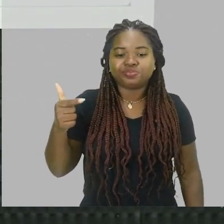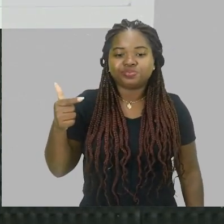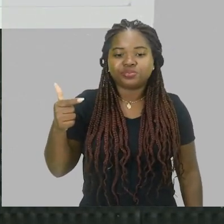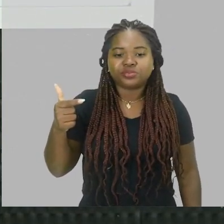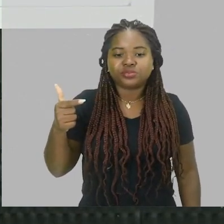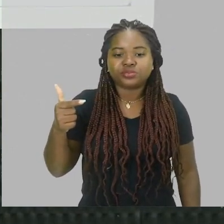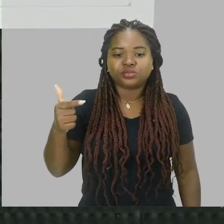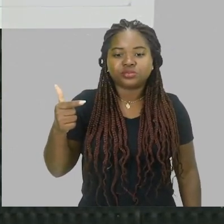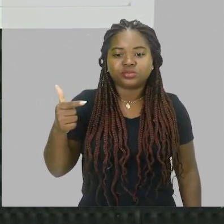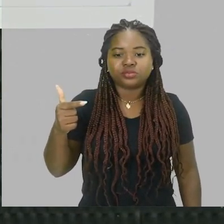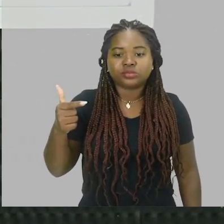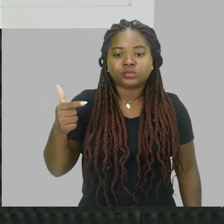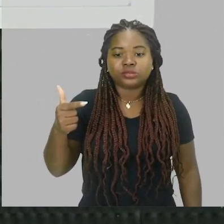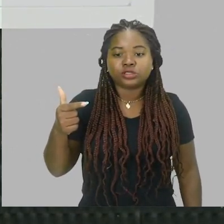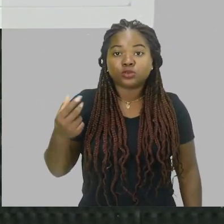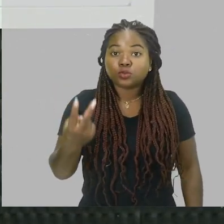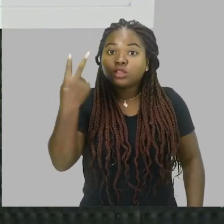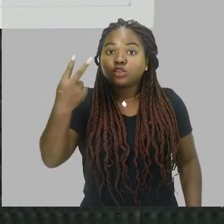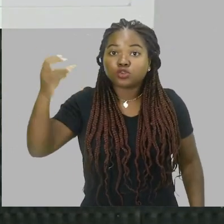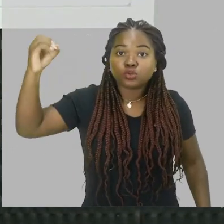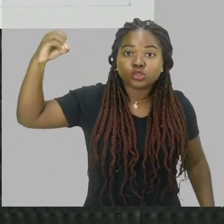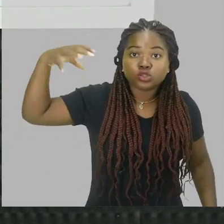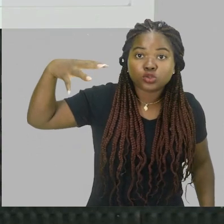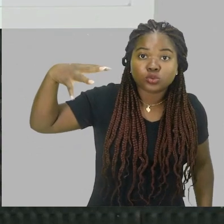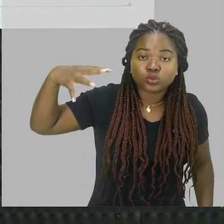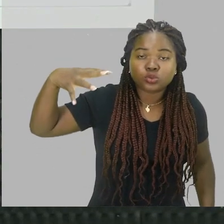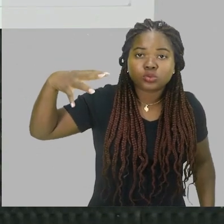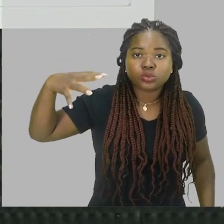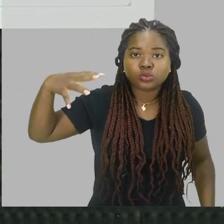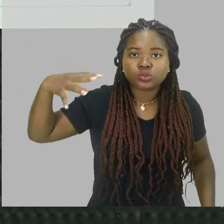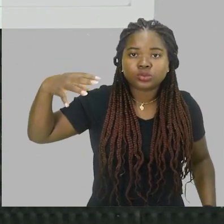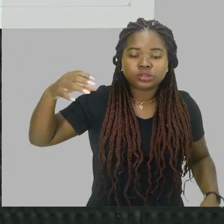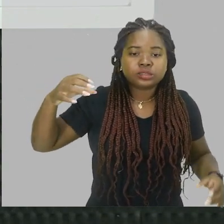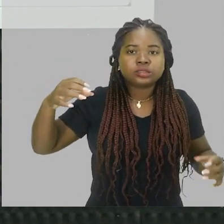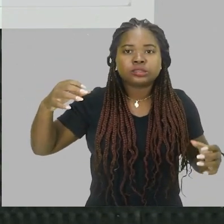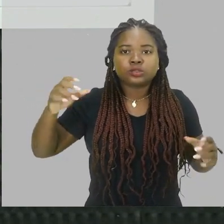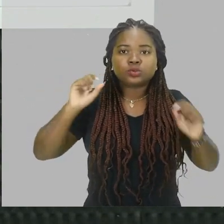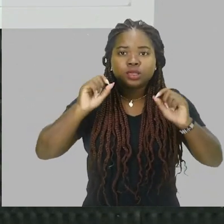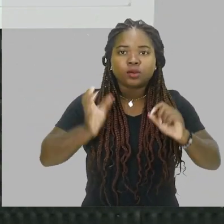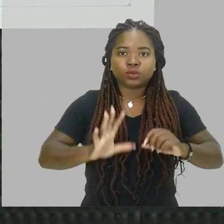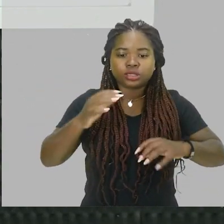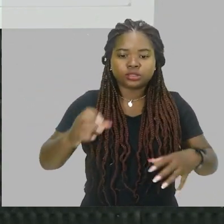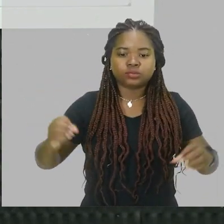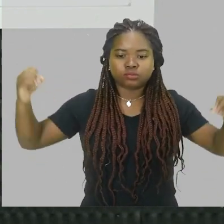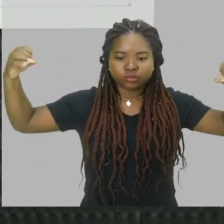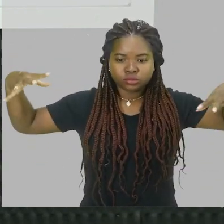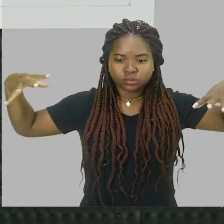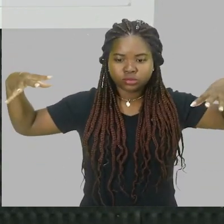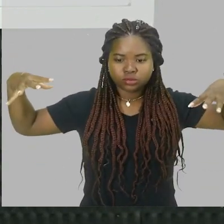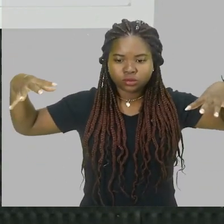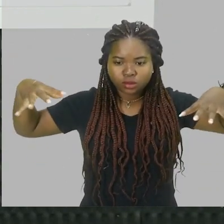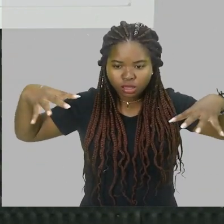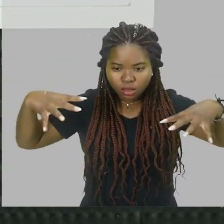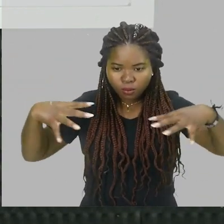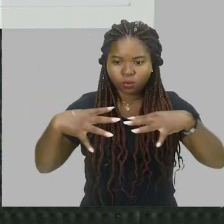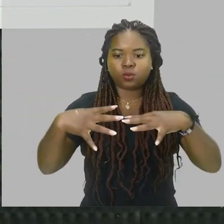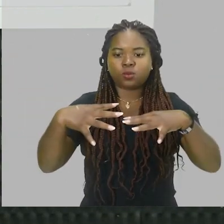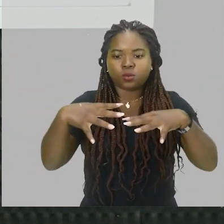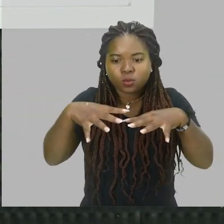quando dois feixes de luz se cruzam, né, eles percorrem o seu caminho normalmente depois desse cruzamento,